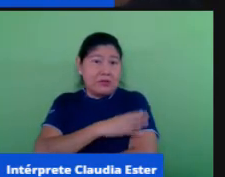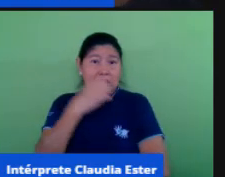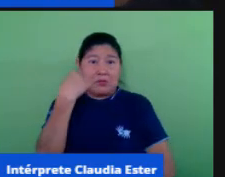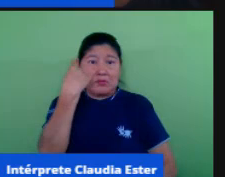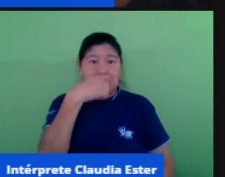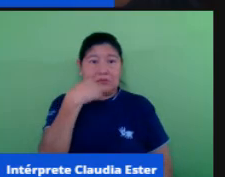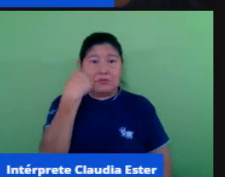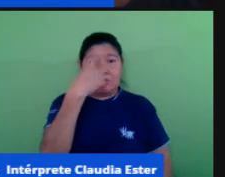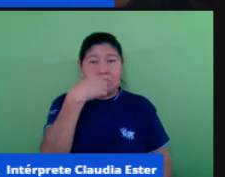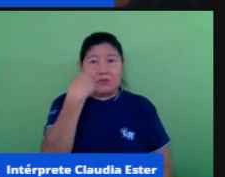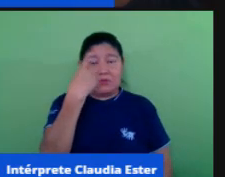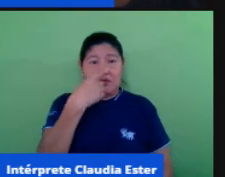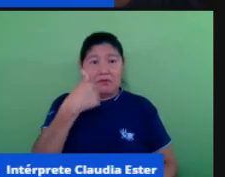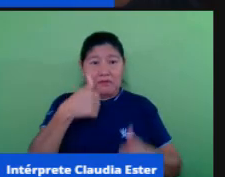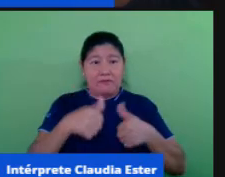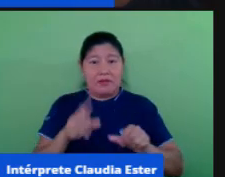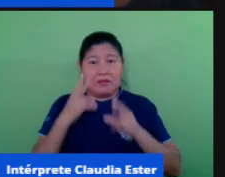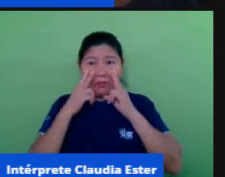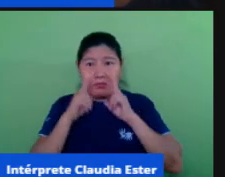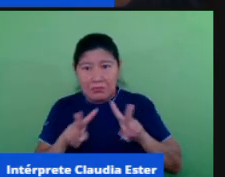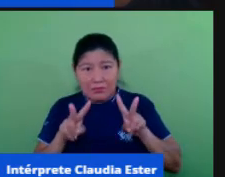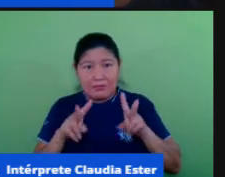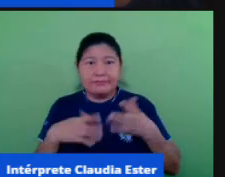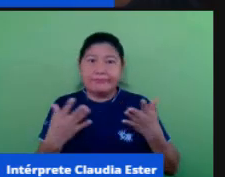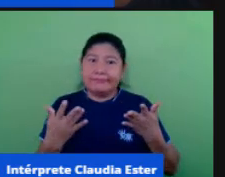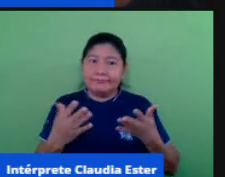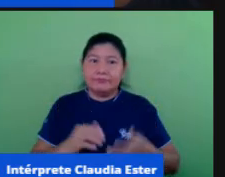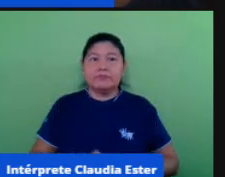em frente de aula uma telinha próximo